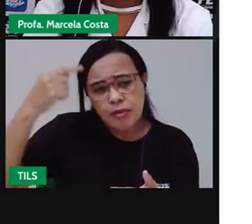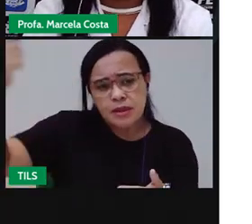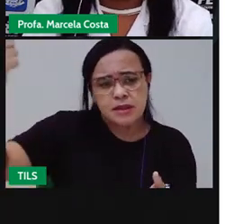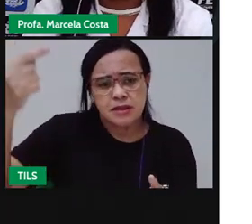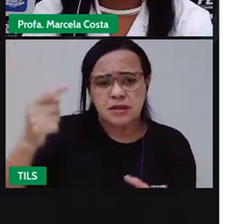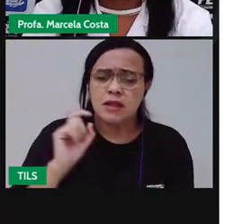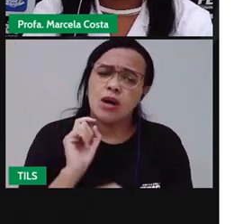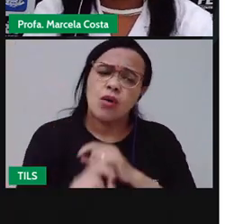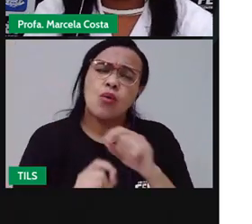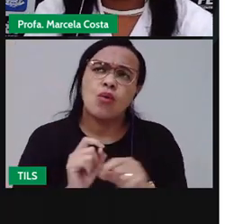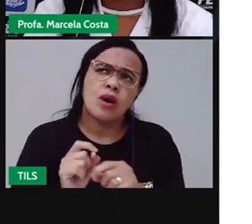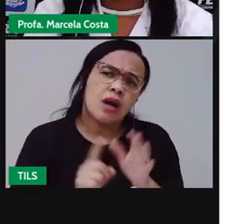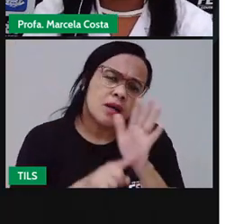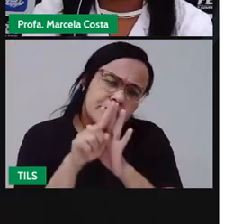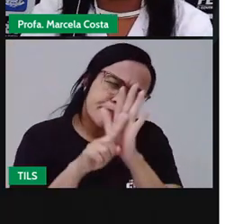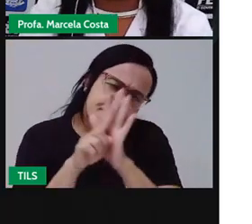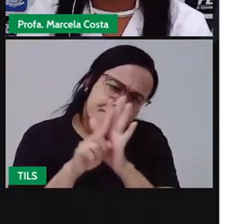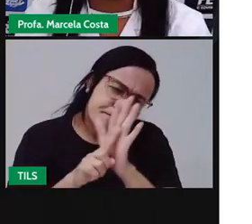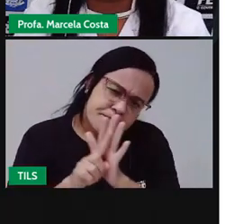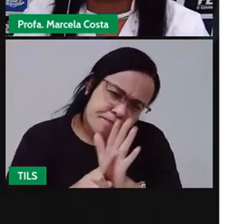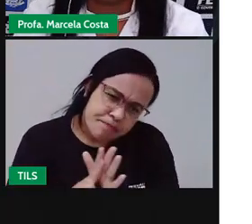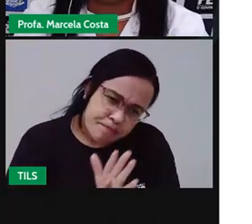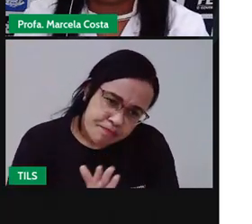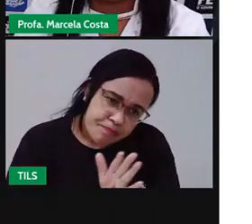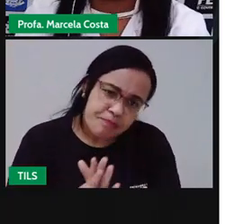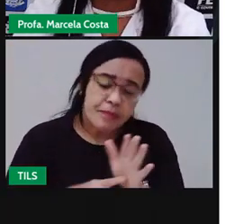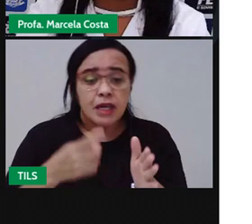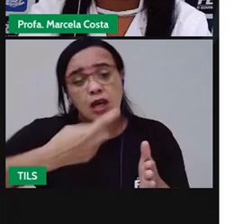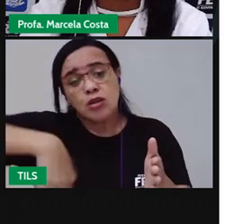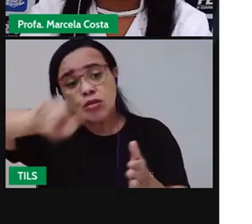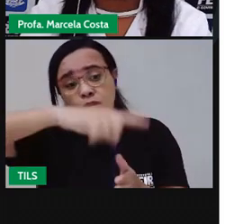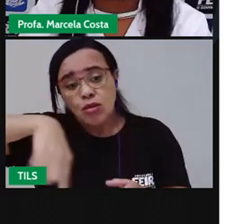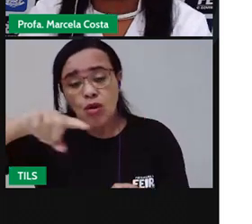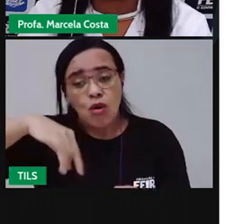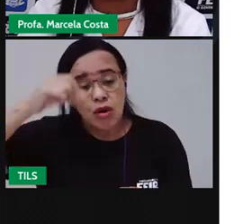para as crianças. O que a gente pode fazer em cada uma delas?